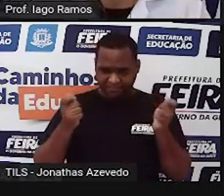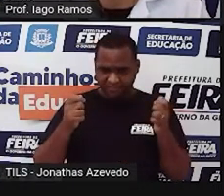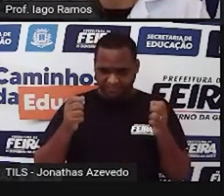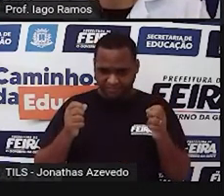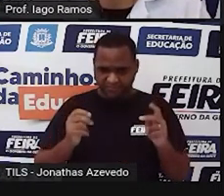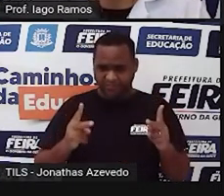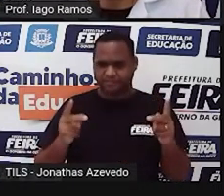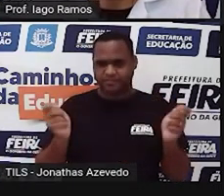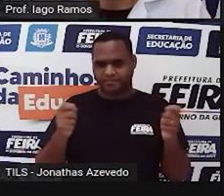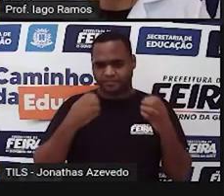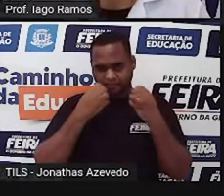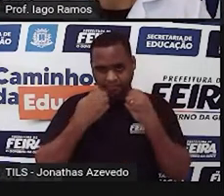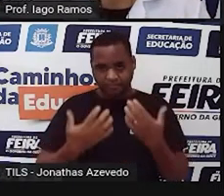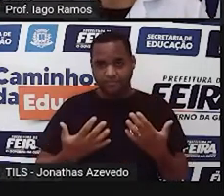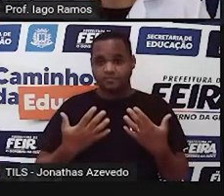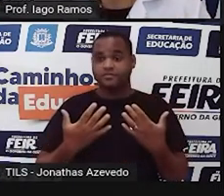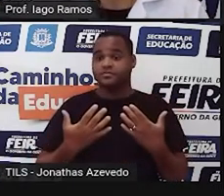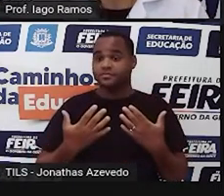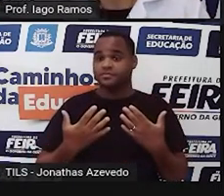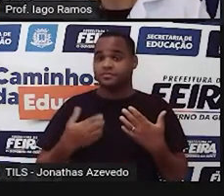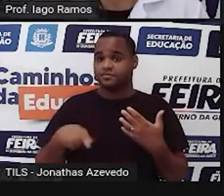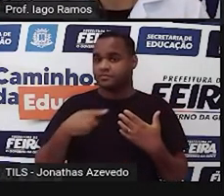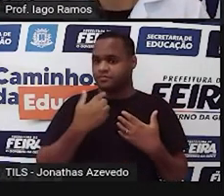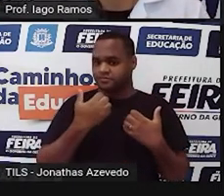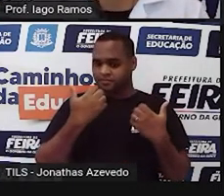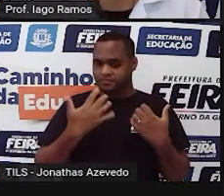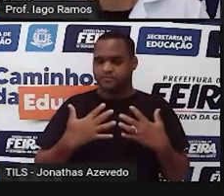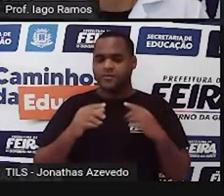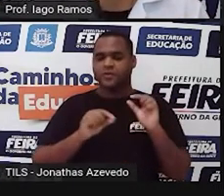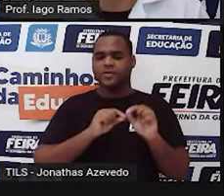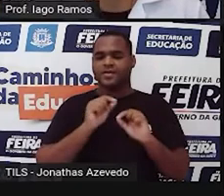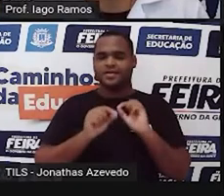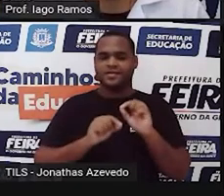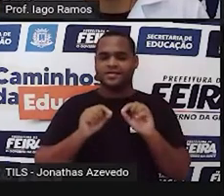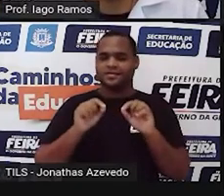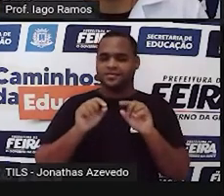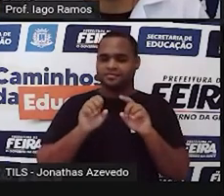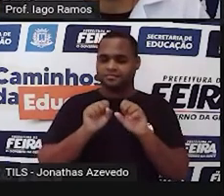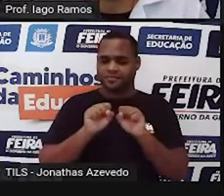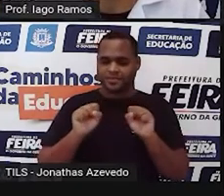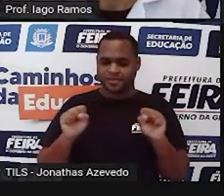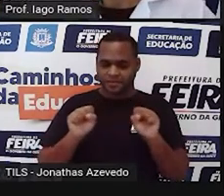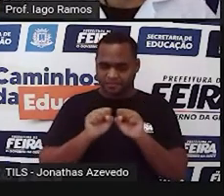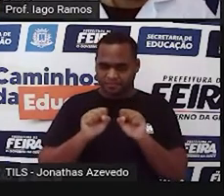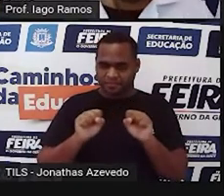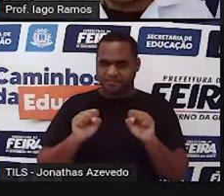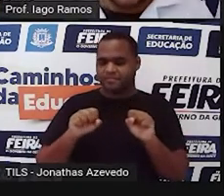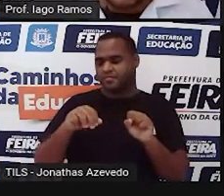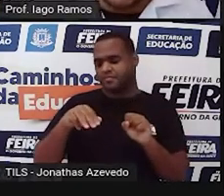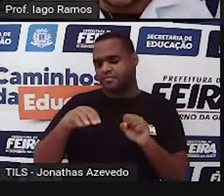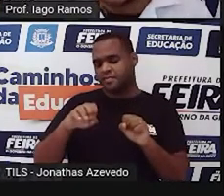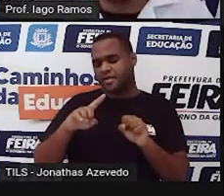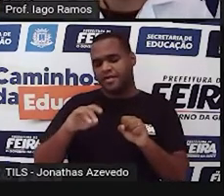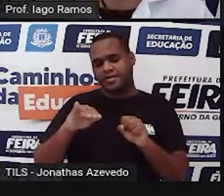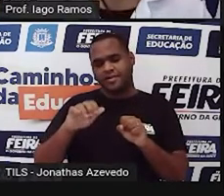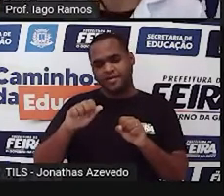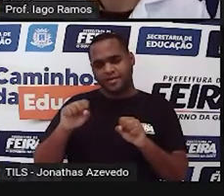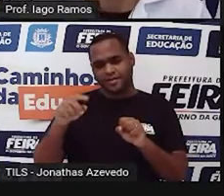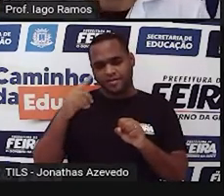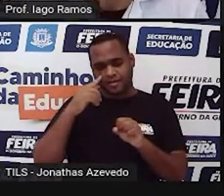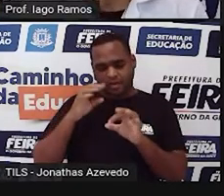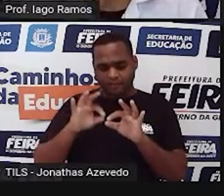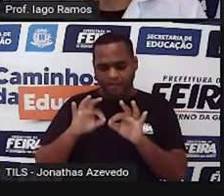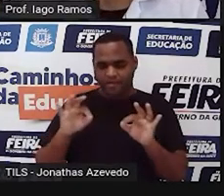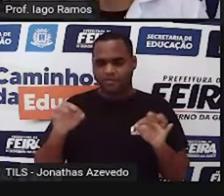olha só. Vamos falar agora de uma coisa chamada sistema de medidas, já que a gente tá falando de medidas, né?